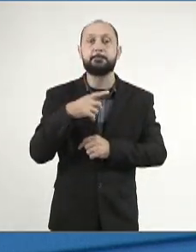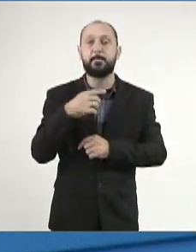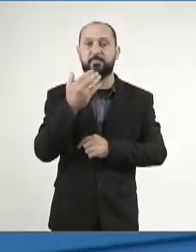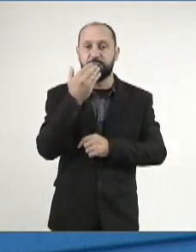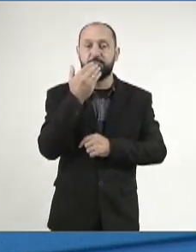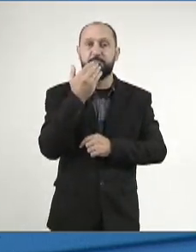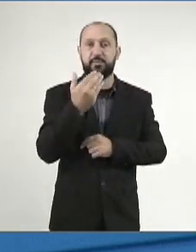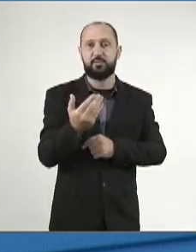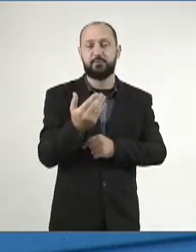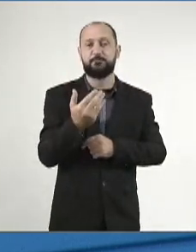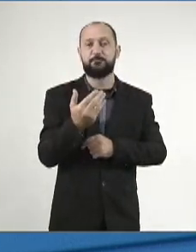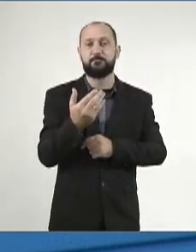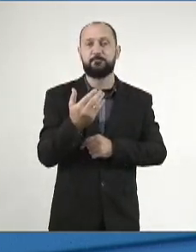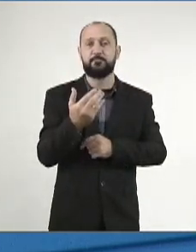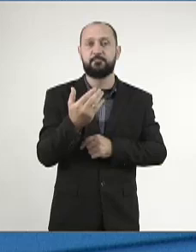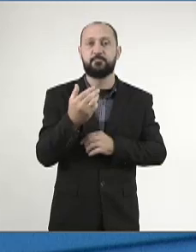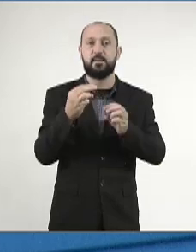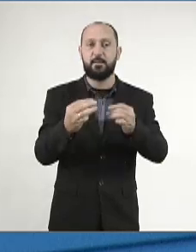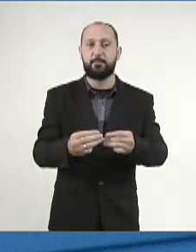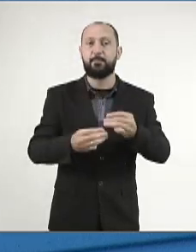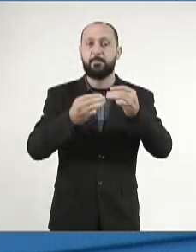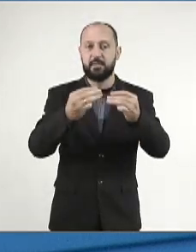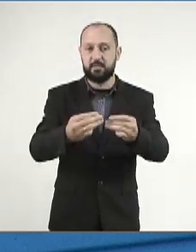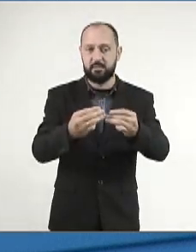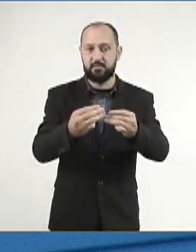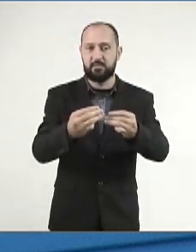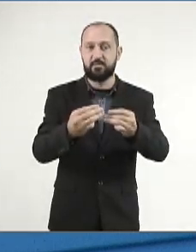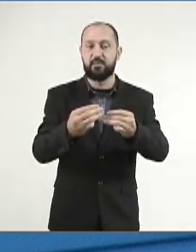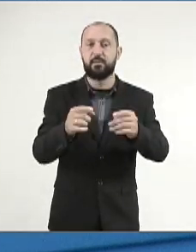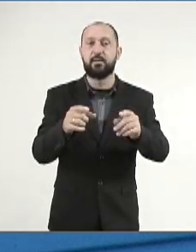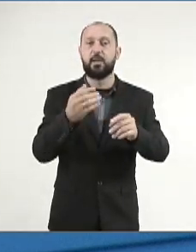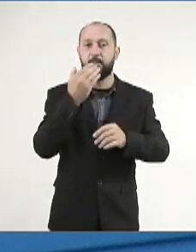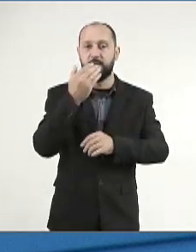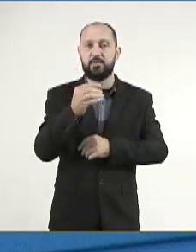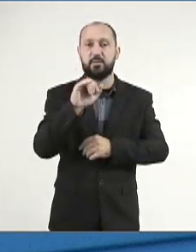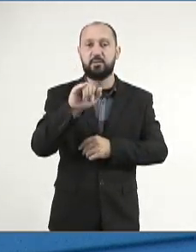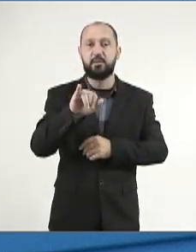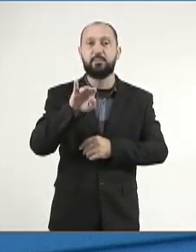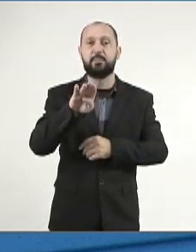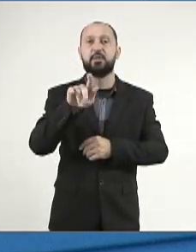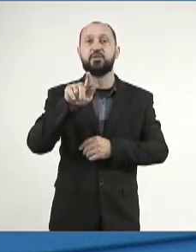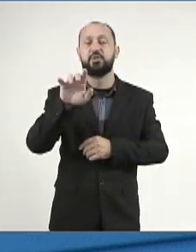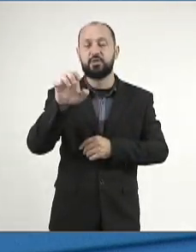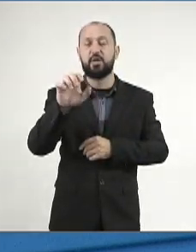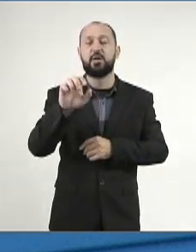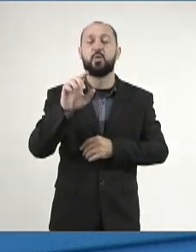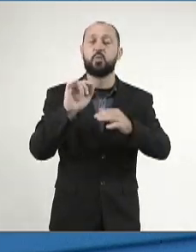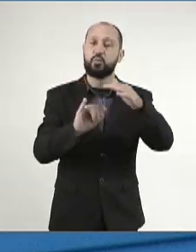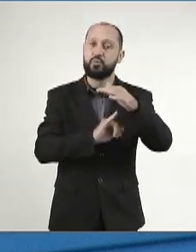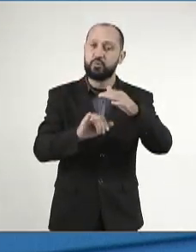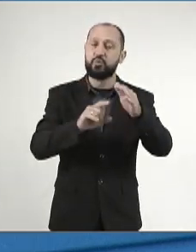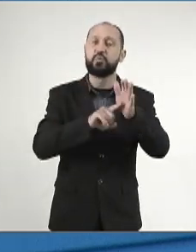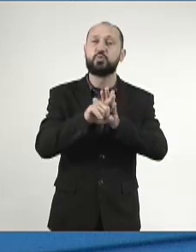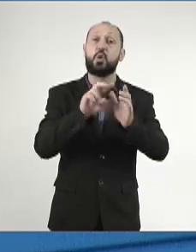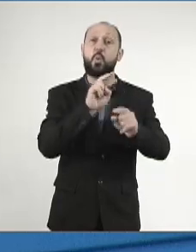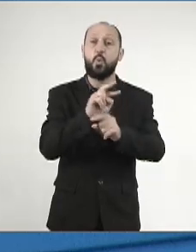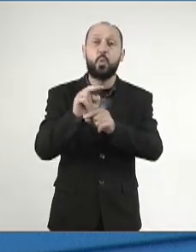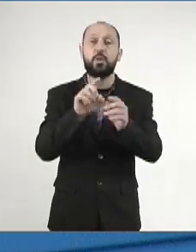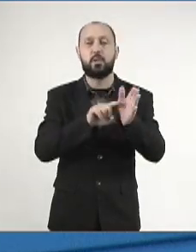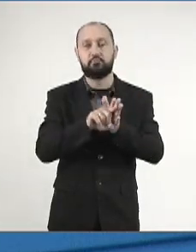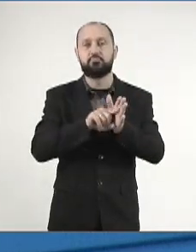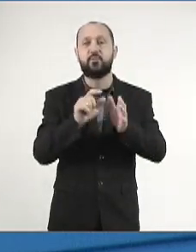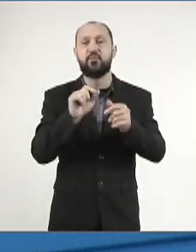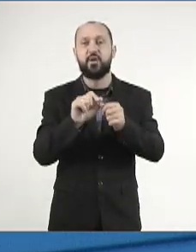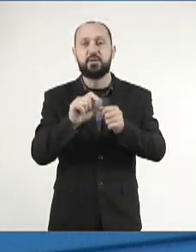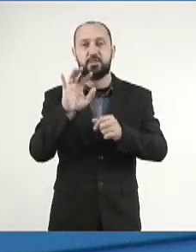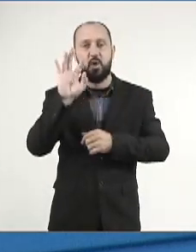pedindo à ministra do Meio Ambiente e ao IBGE, Instituto Brasileiro de Geografia Estatística, o